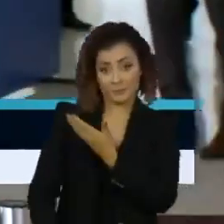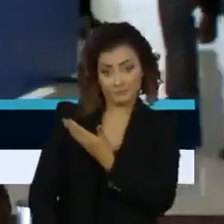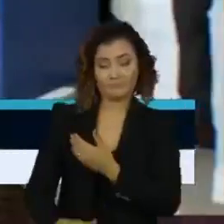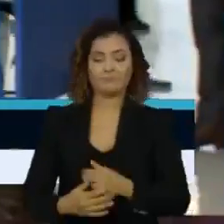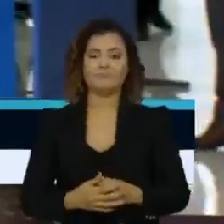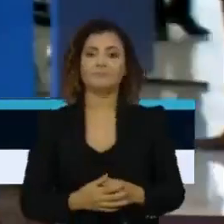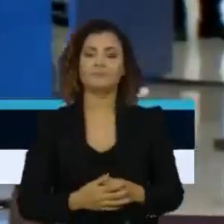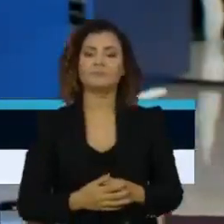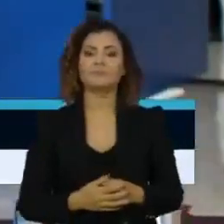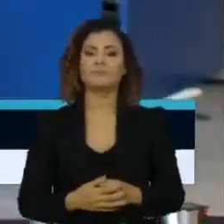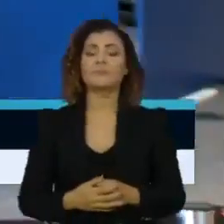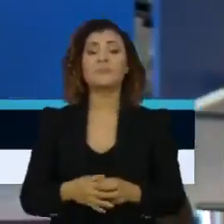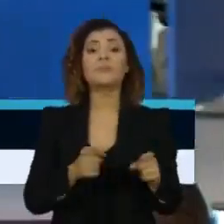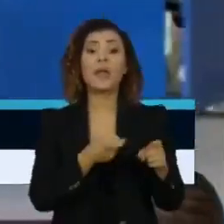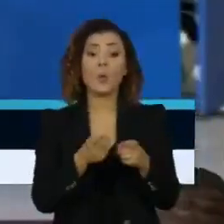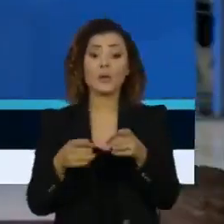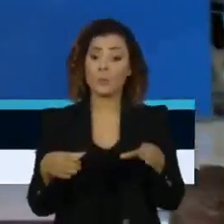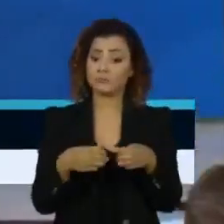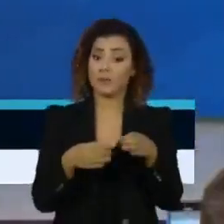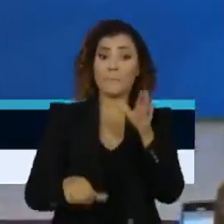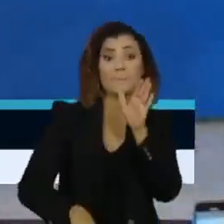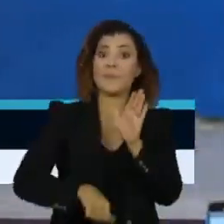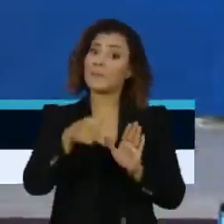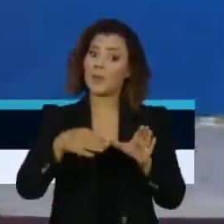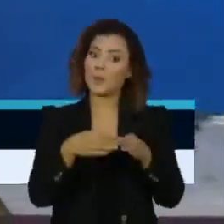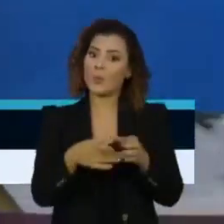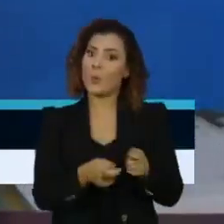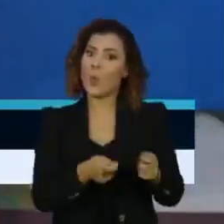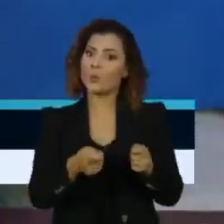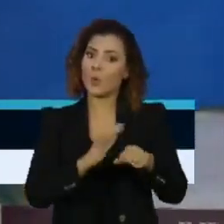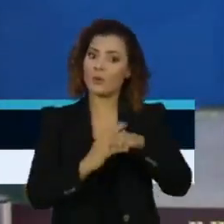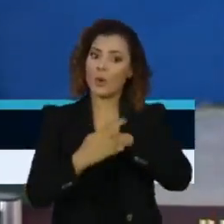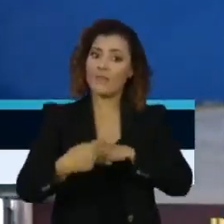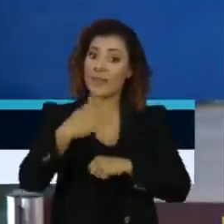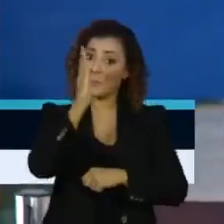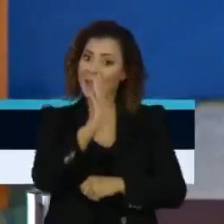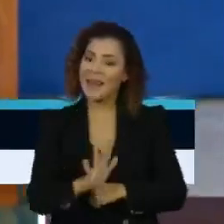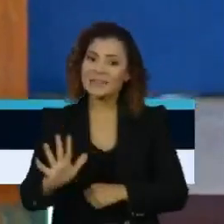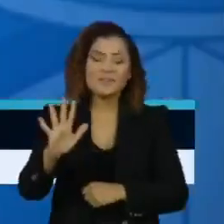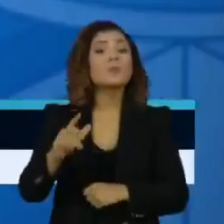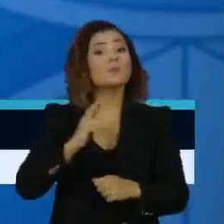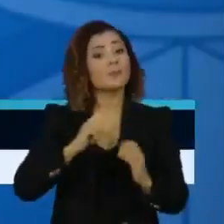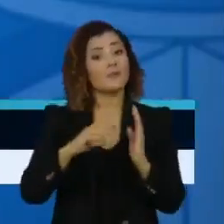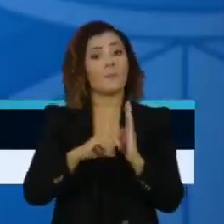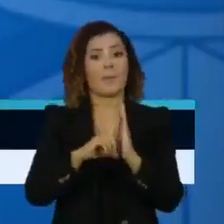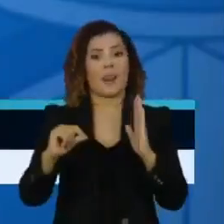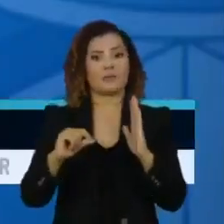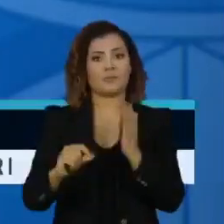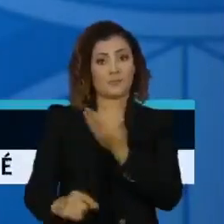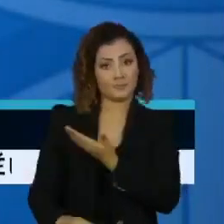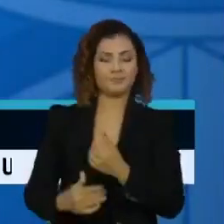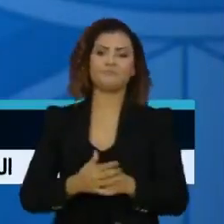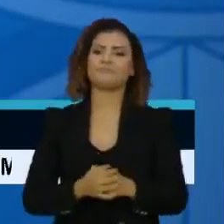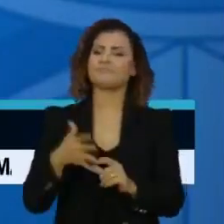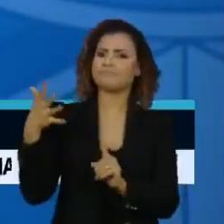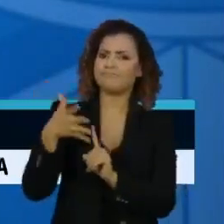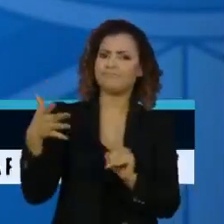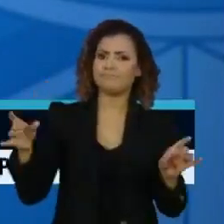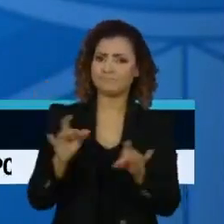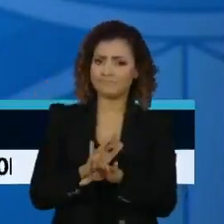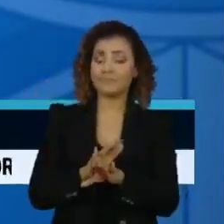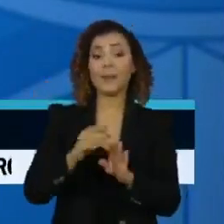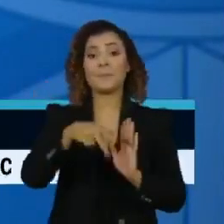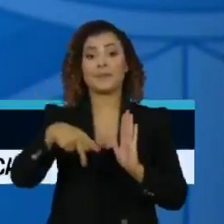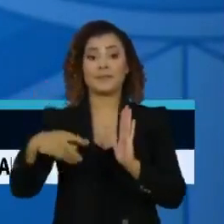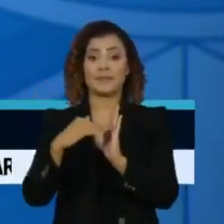O primeiro encontro do Comitê de Coordenação Nacional aconteceu pela manhã no Palácio do Planalto. Na coletiva após a reunião, os